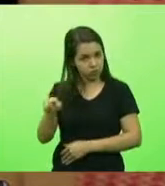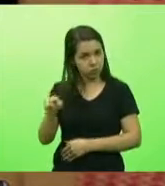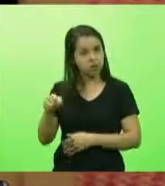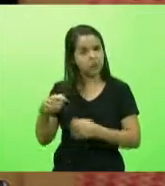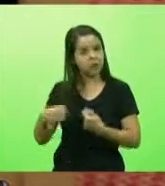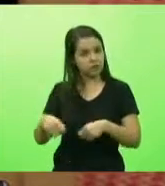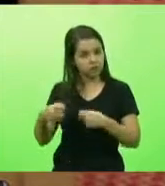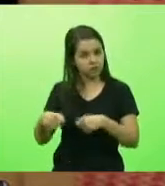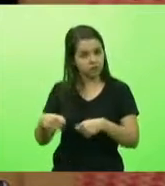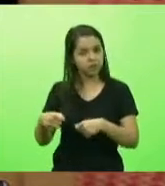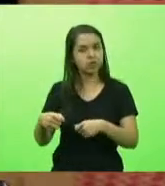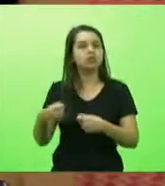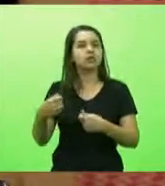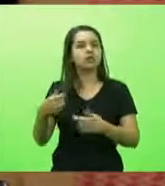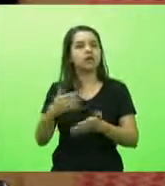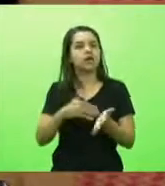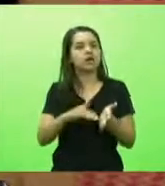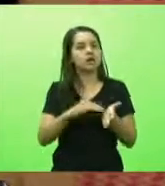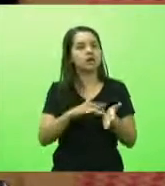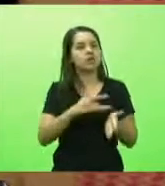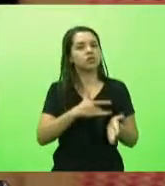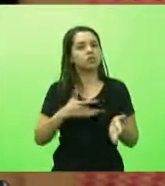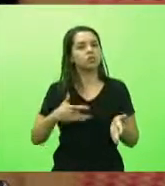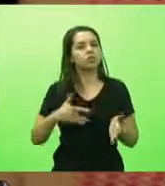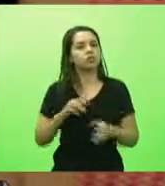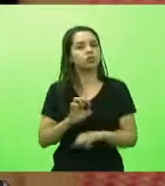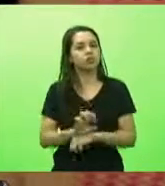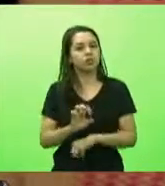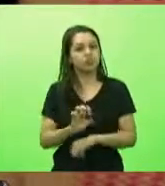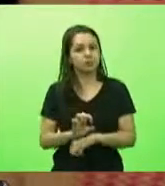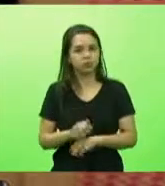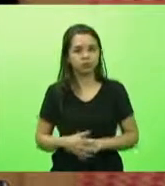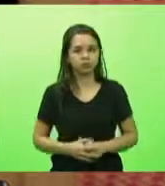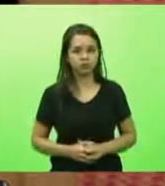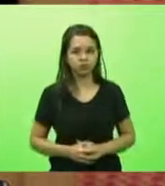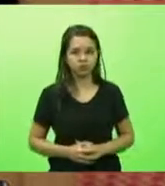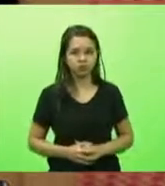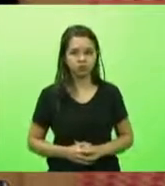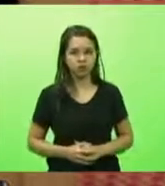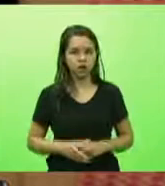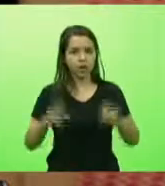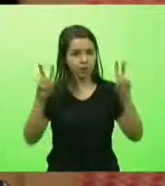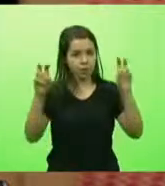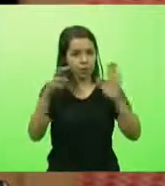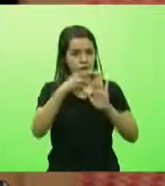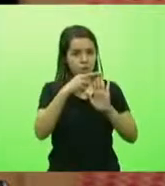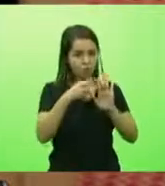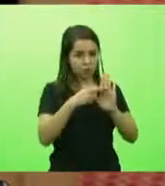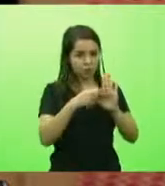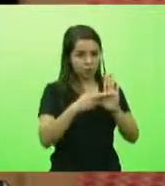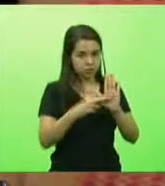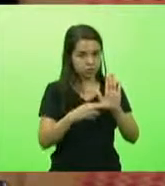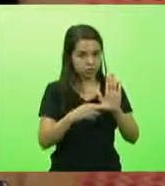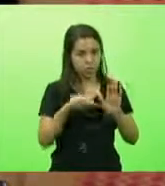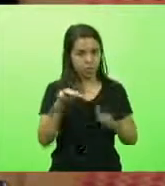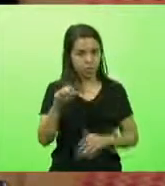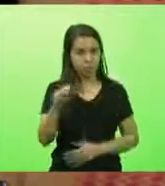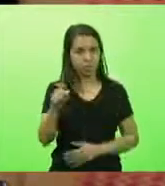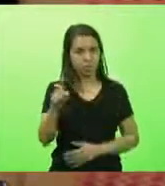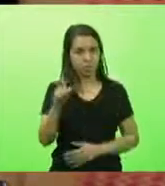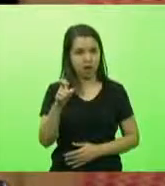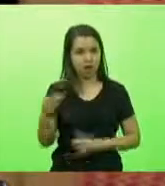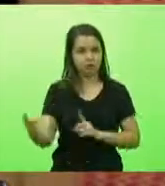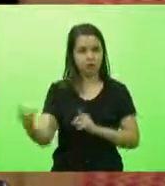da saúde do Estado. Na questão da regulação, o Max veio me procurar e nós